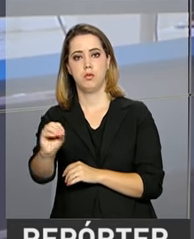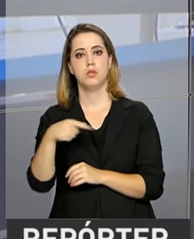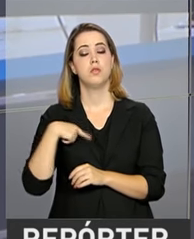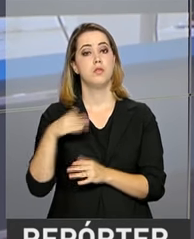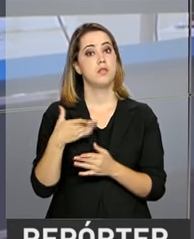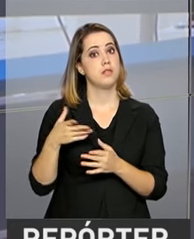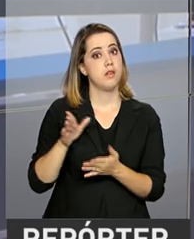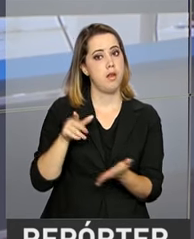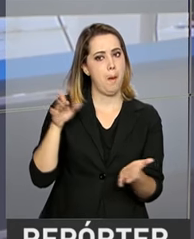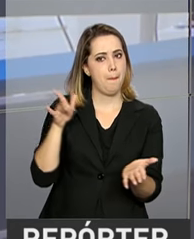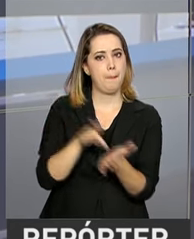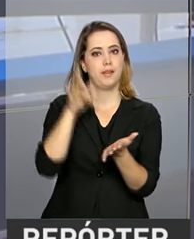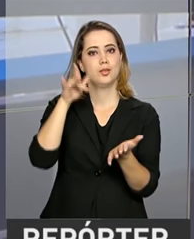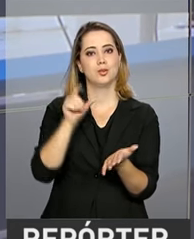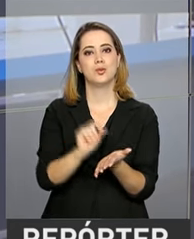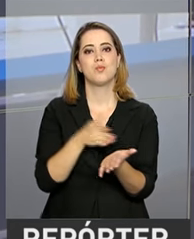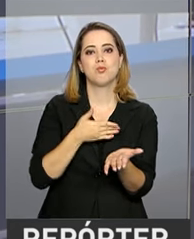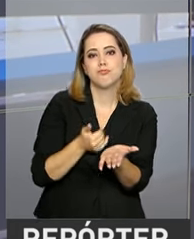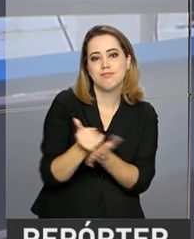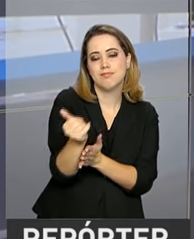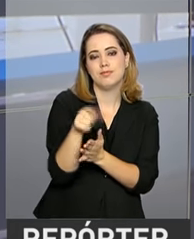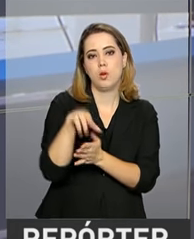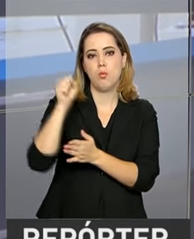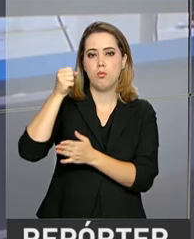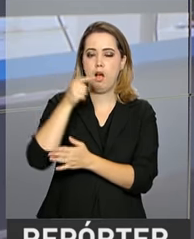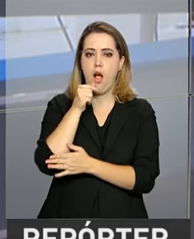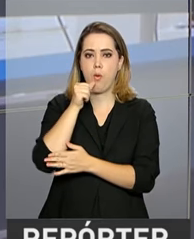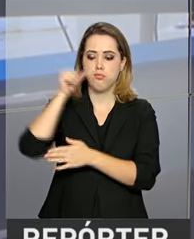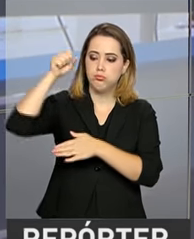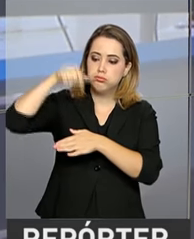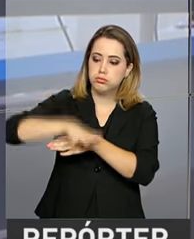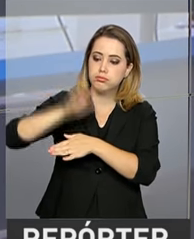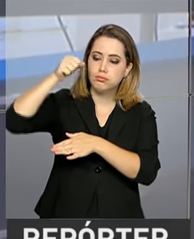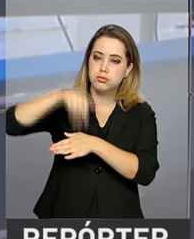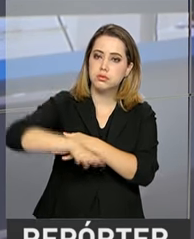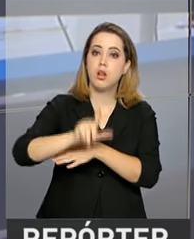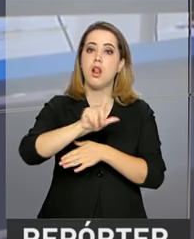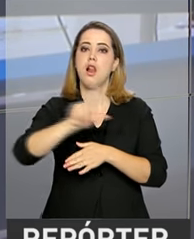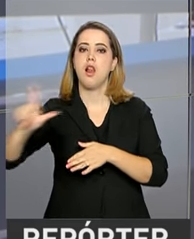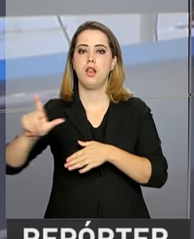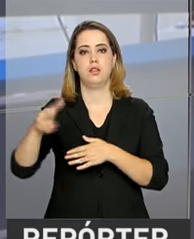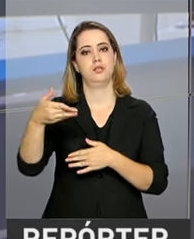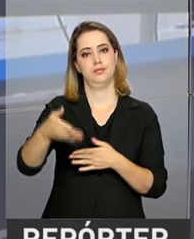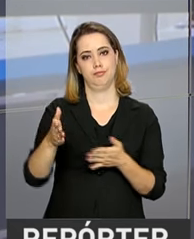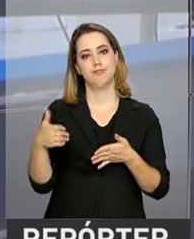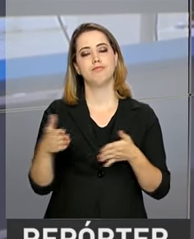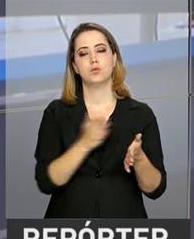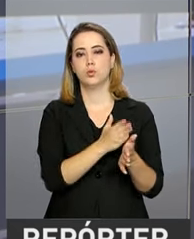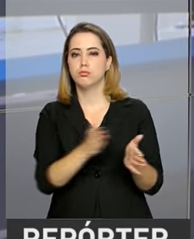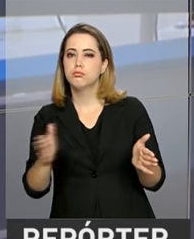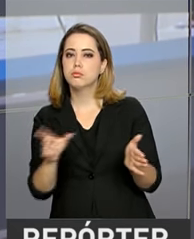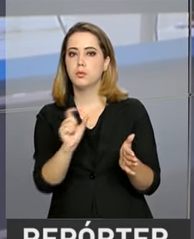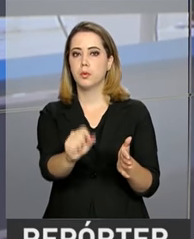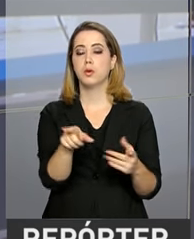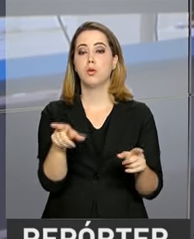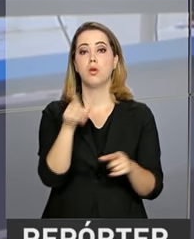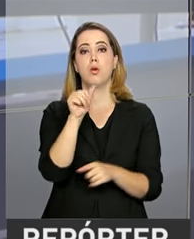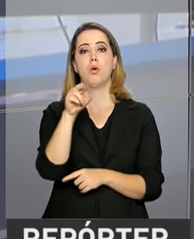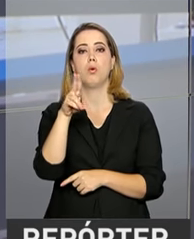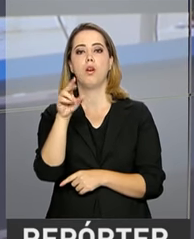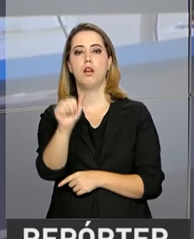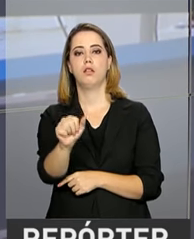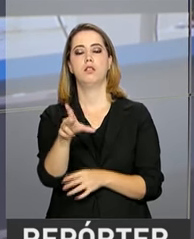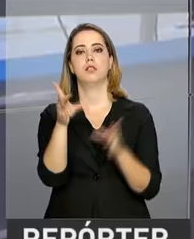acionou o dispositivo que dá início ao processo de bombeamento do eixo leste do programa. A repórter Luana Karen tem as